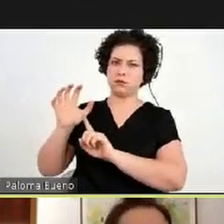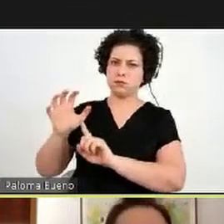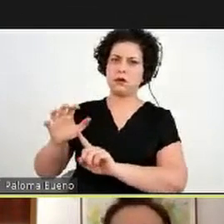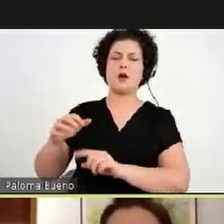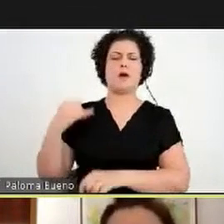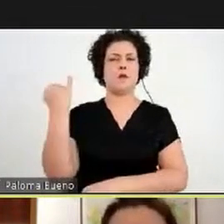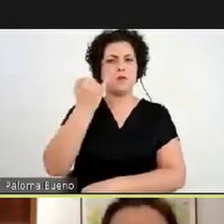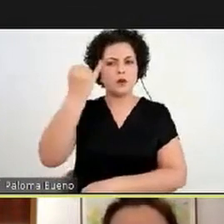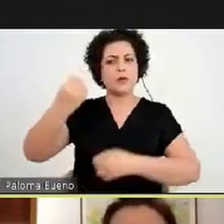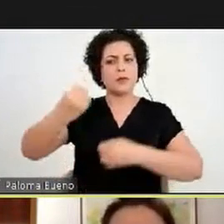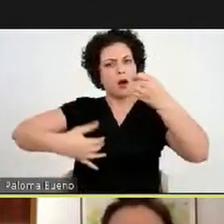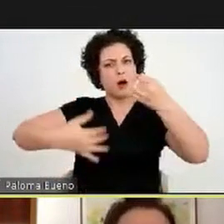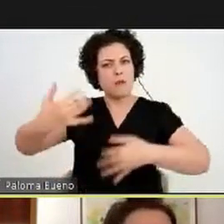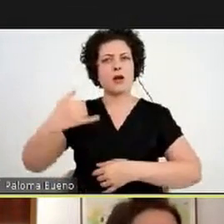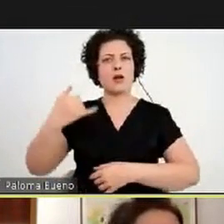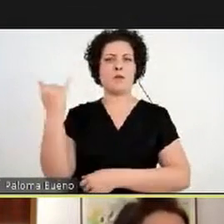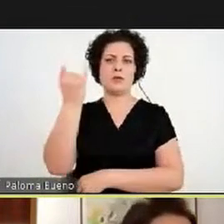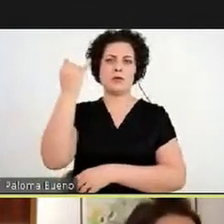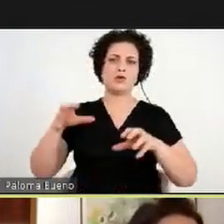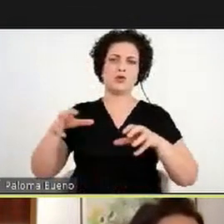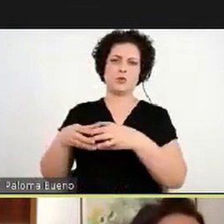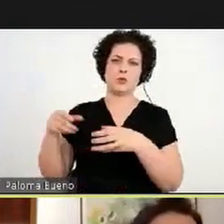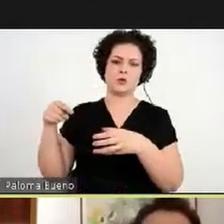necessário, como foi importante para o grupo.